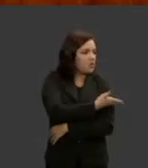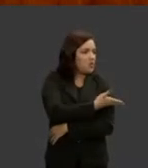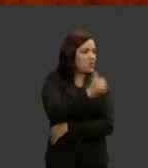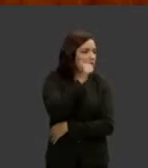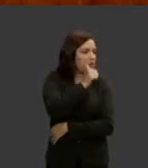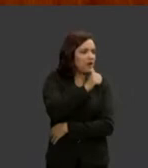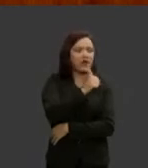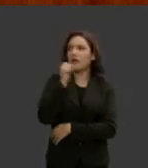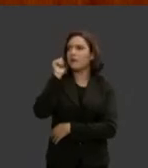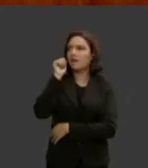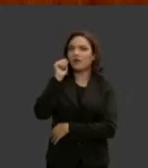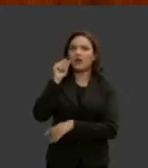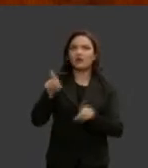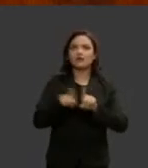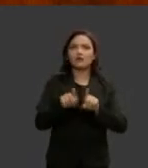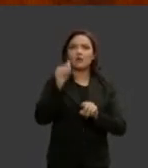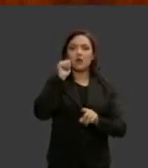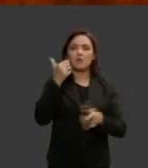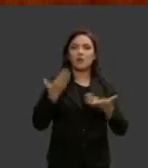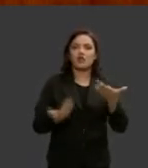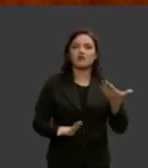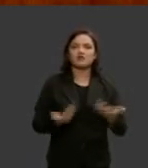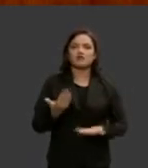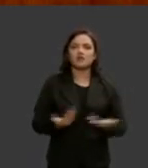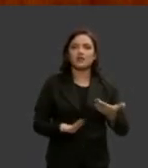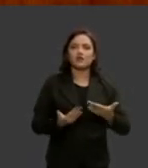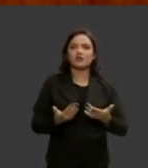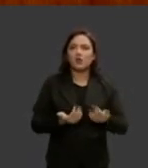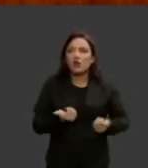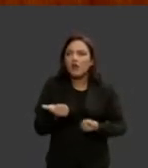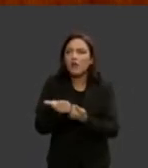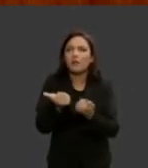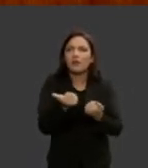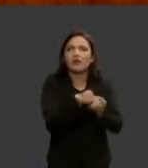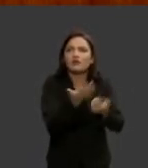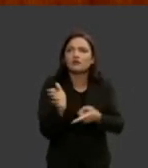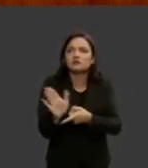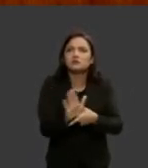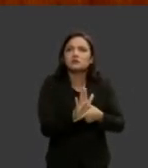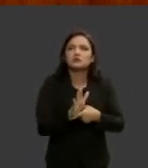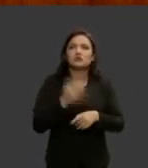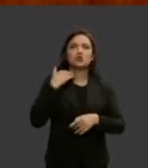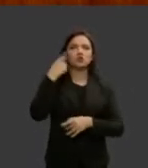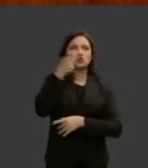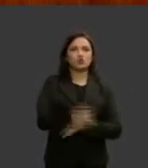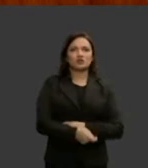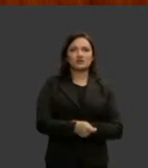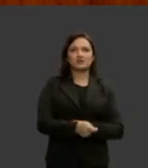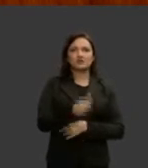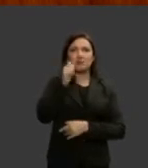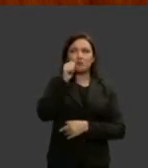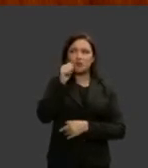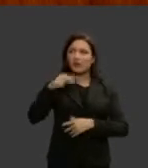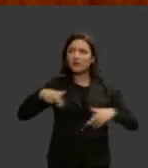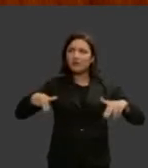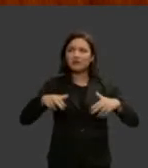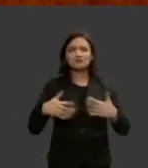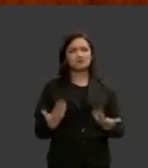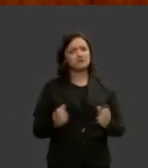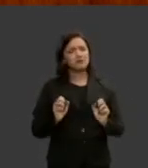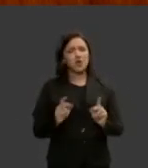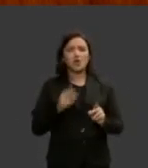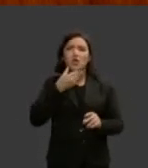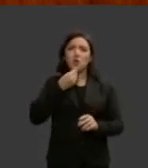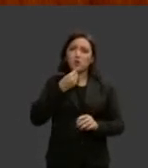e uma servidora no auxílio da juíza pois bem depois de ser identificado